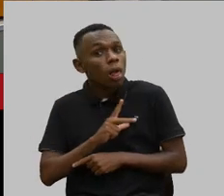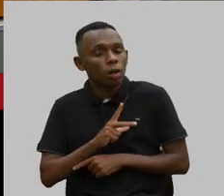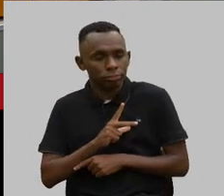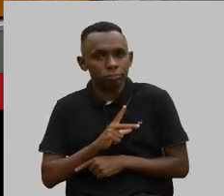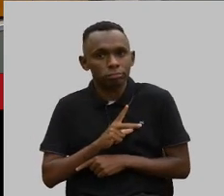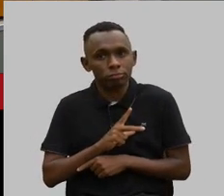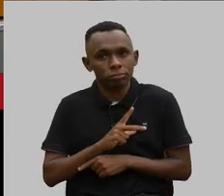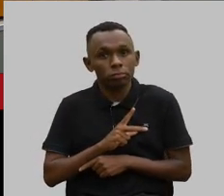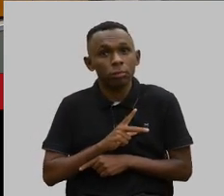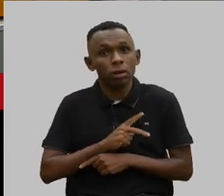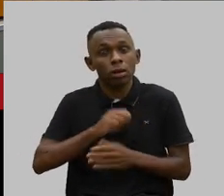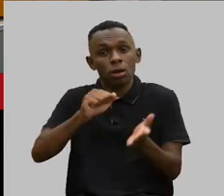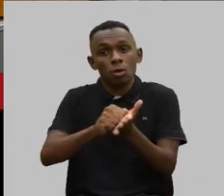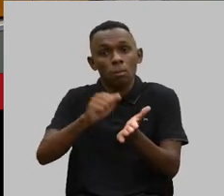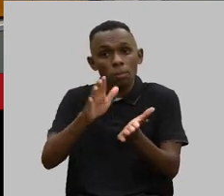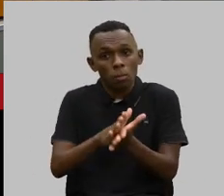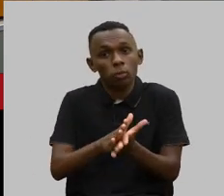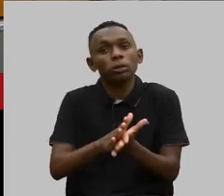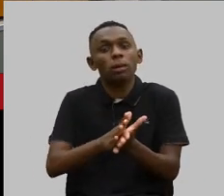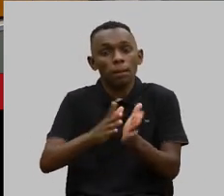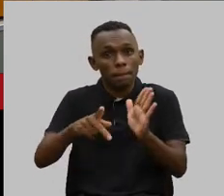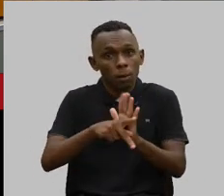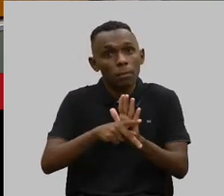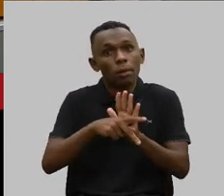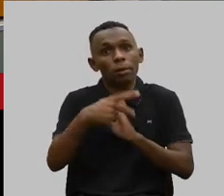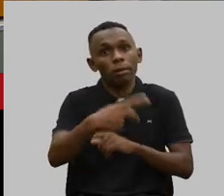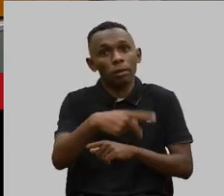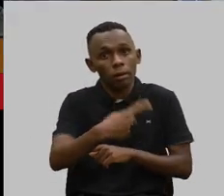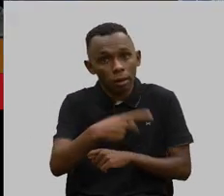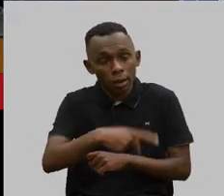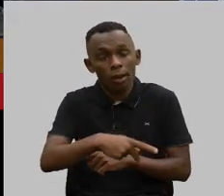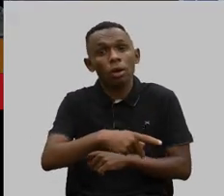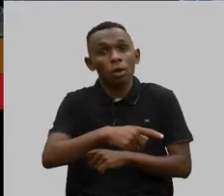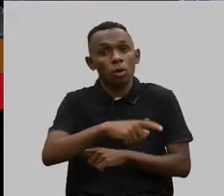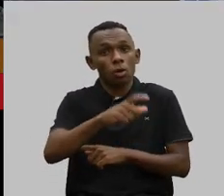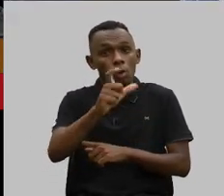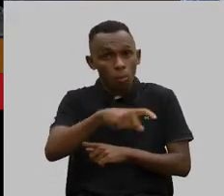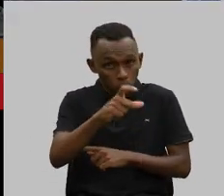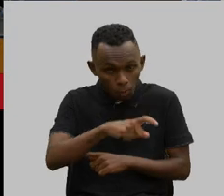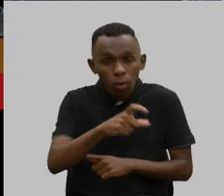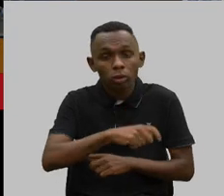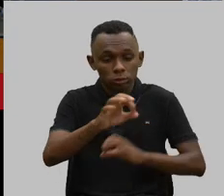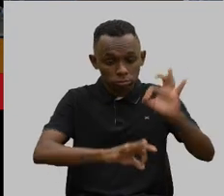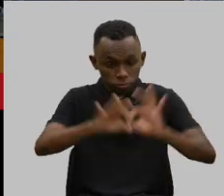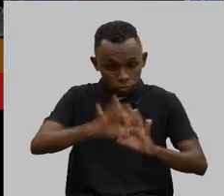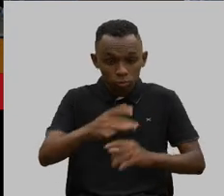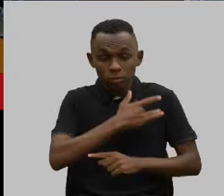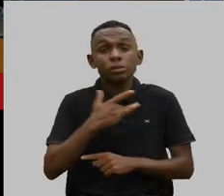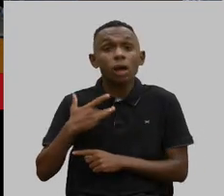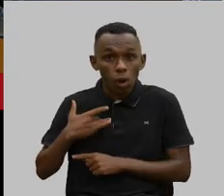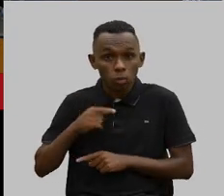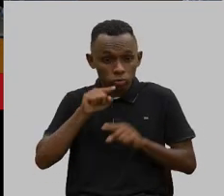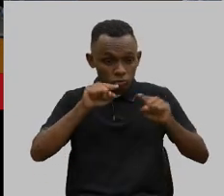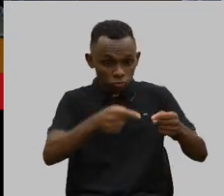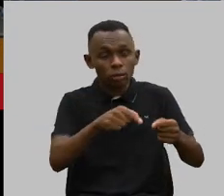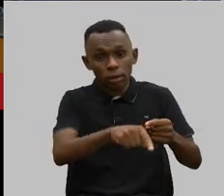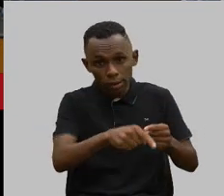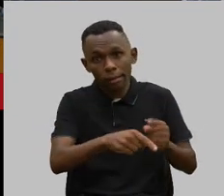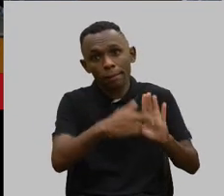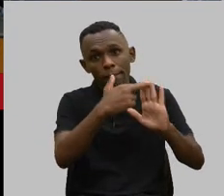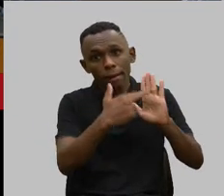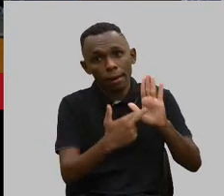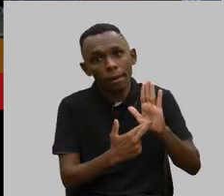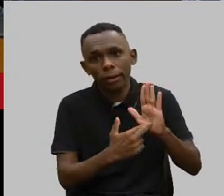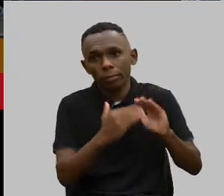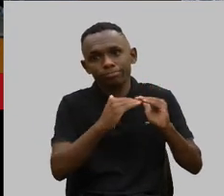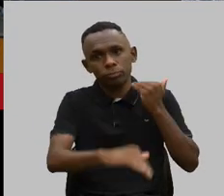é multa referente ao plano mesmo, penalização do plano por infringência de alguma norma